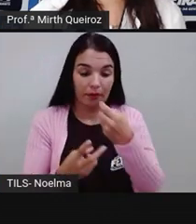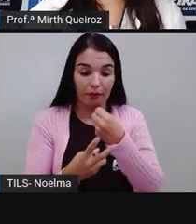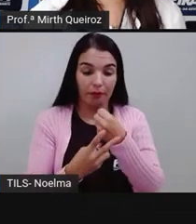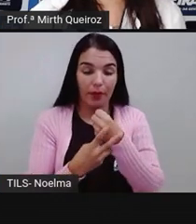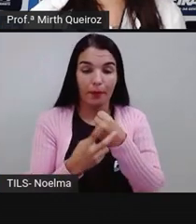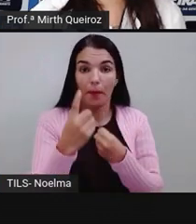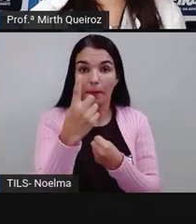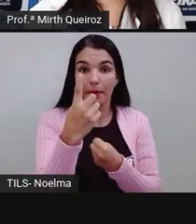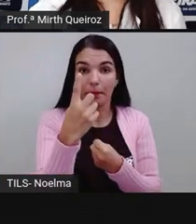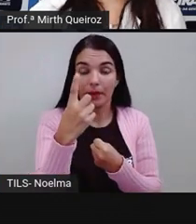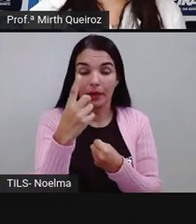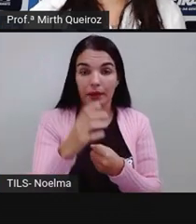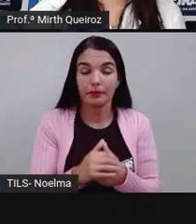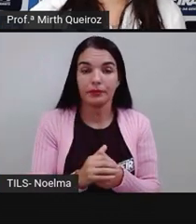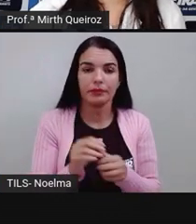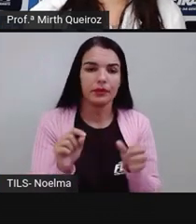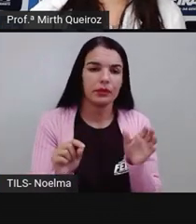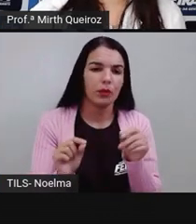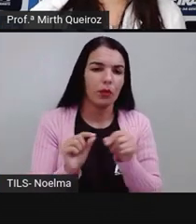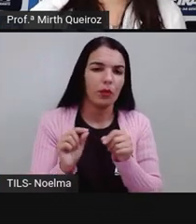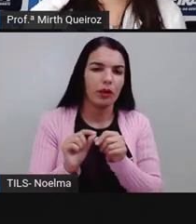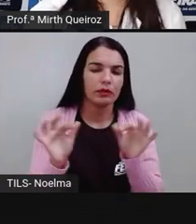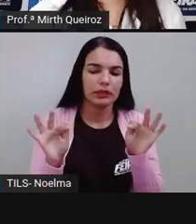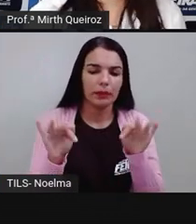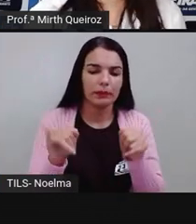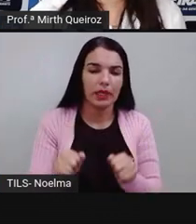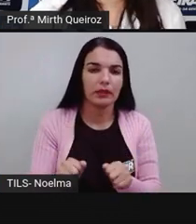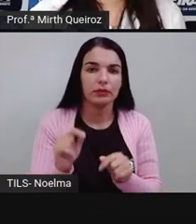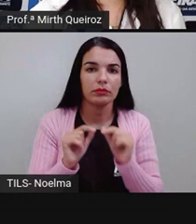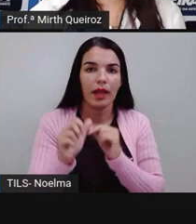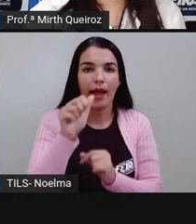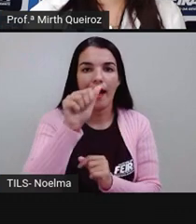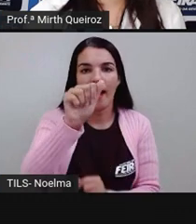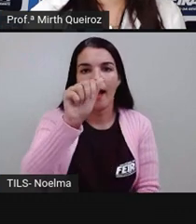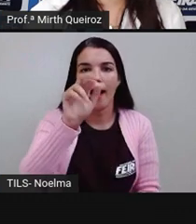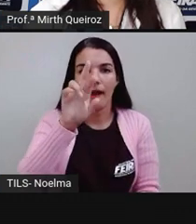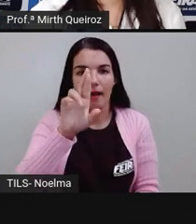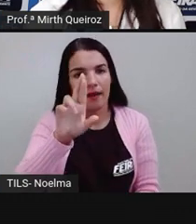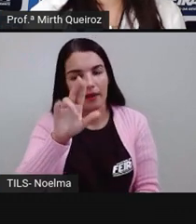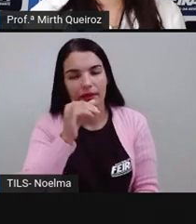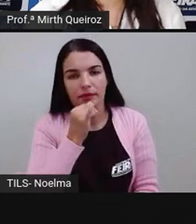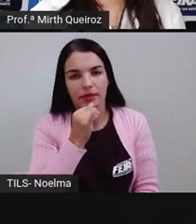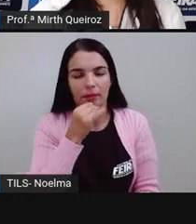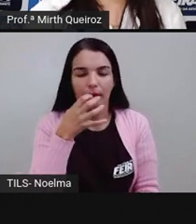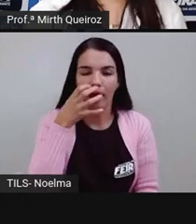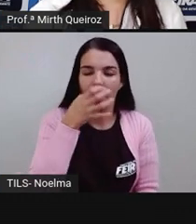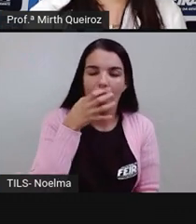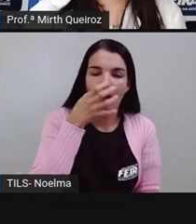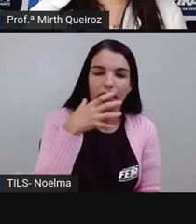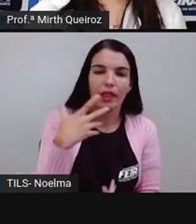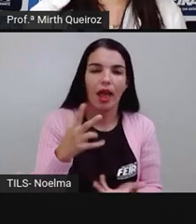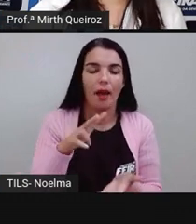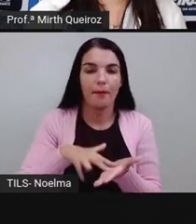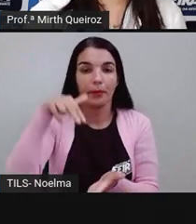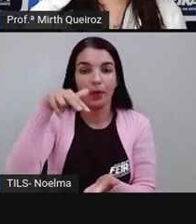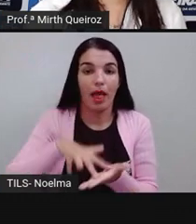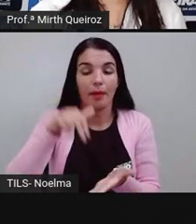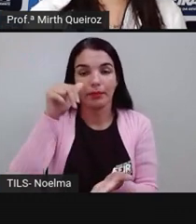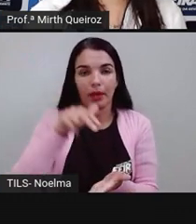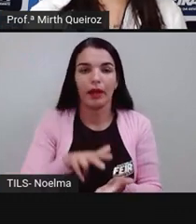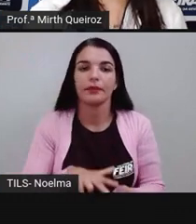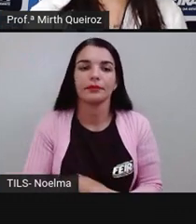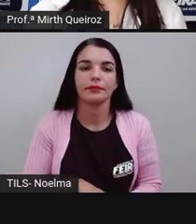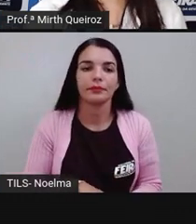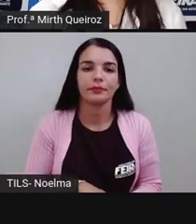primeira conjugação, são verbos terminados em AR, como cantar, pular. Os verbos terminados